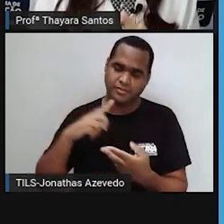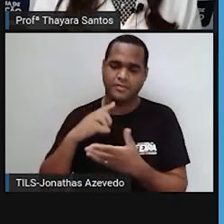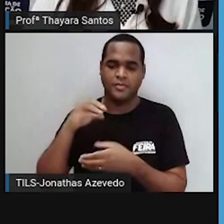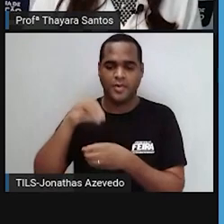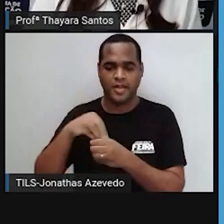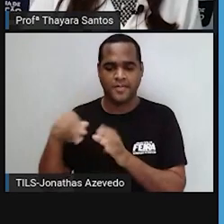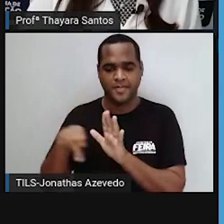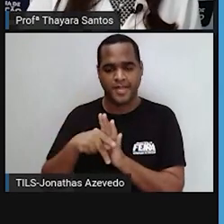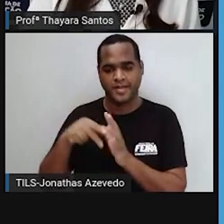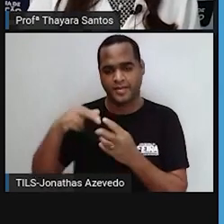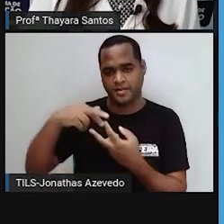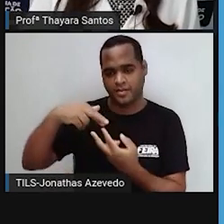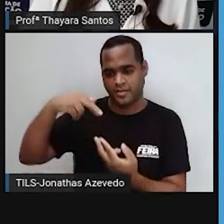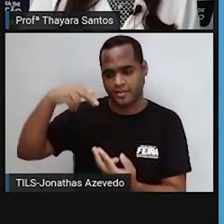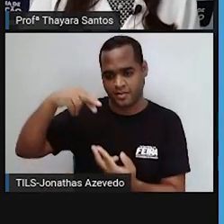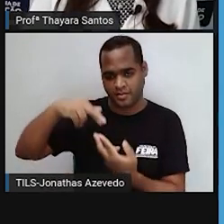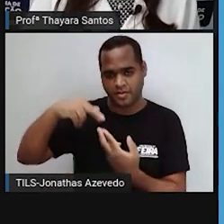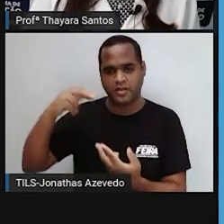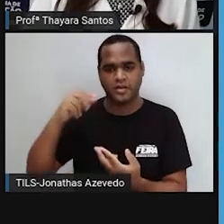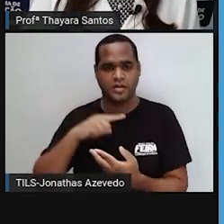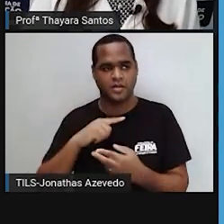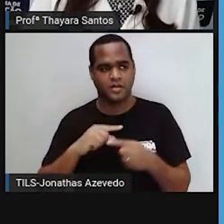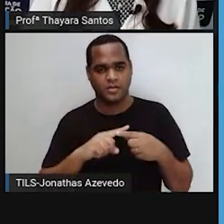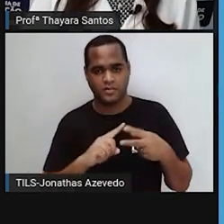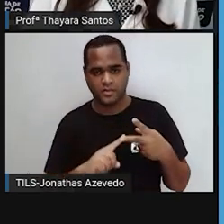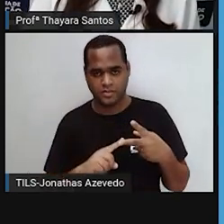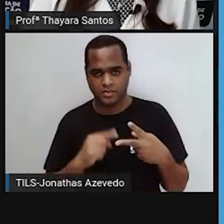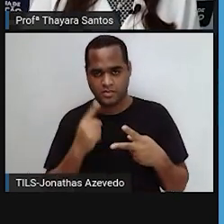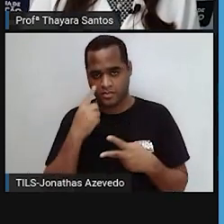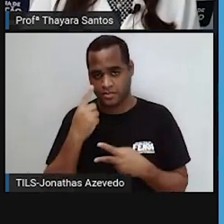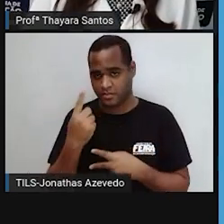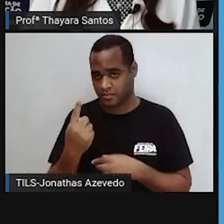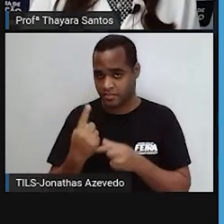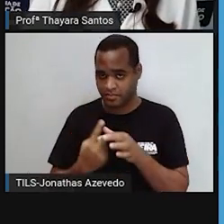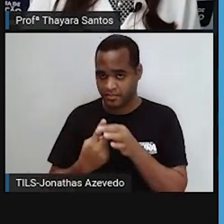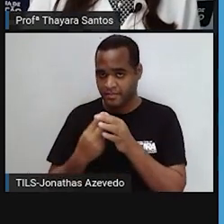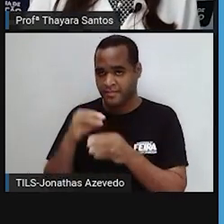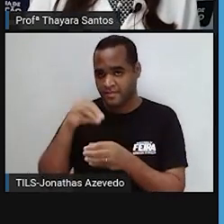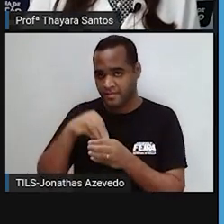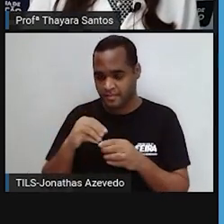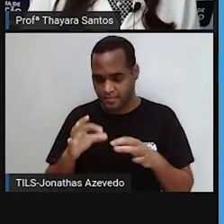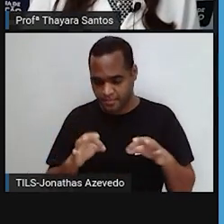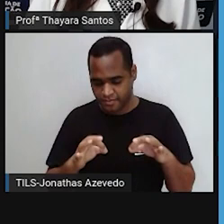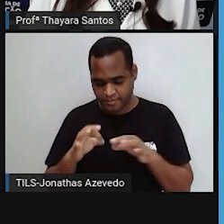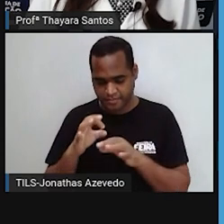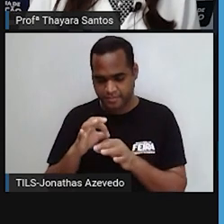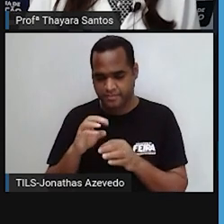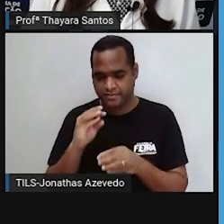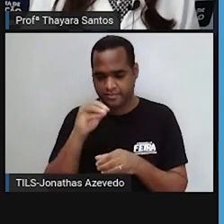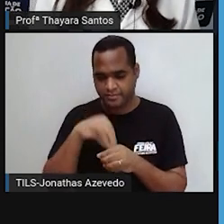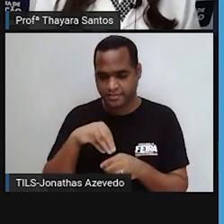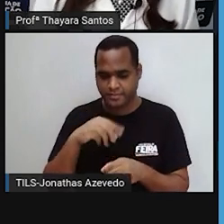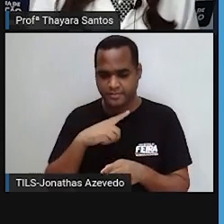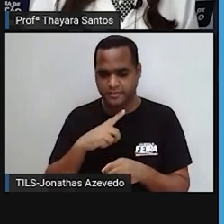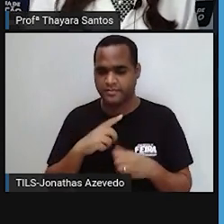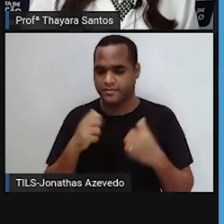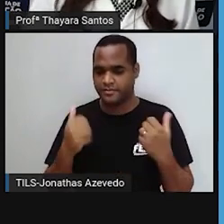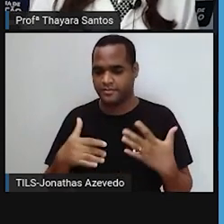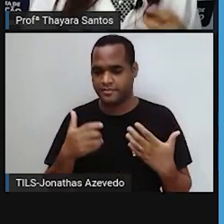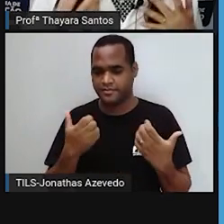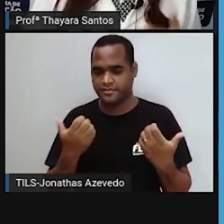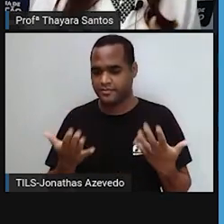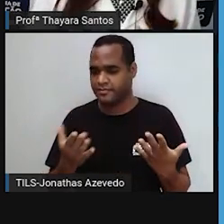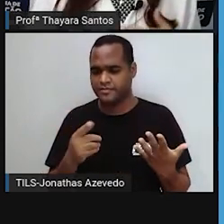dupla membrana. A gente enxerga aqui, ó. Ela tem uma membrana aqui por dentro e outra membrana aqui por fora. Por que